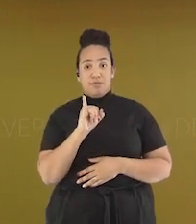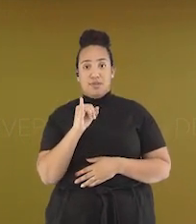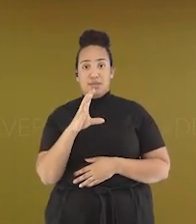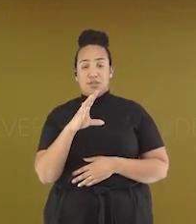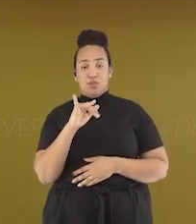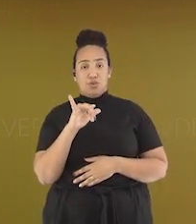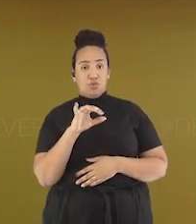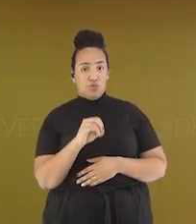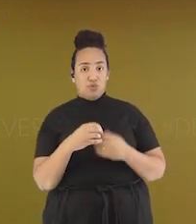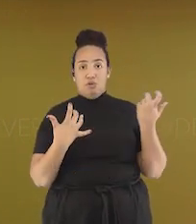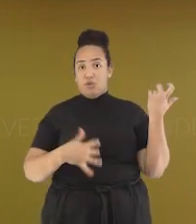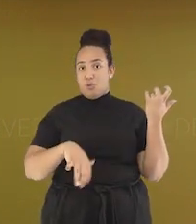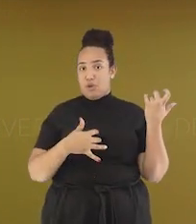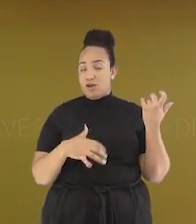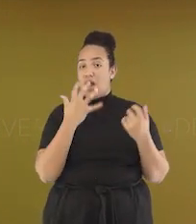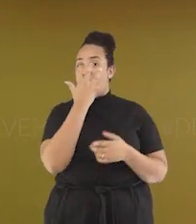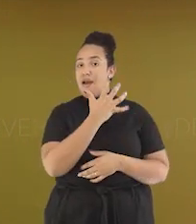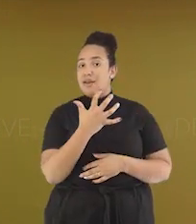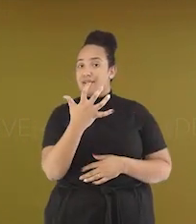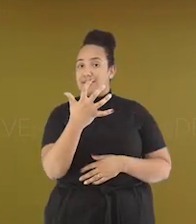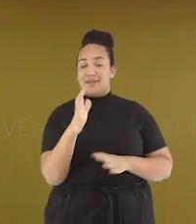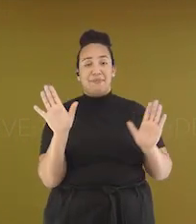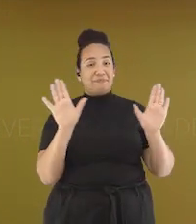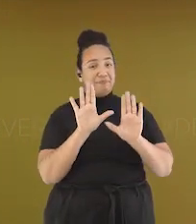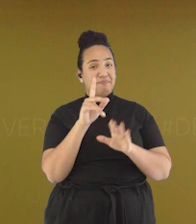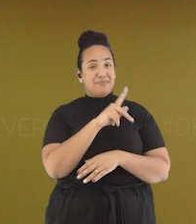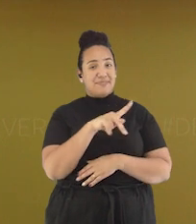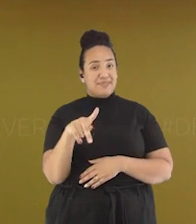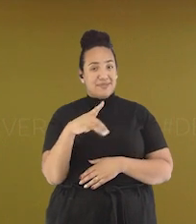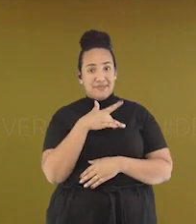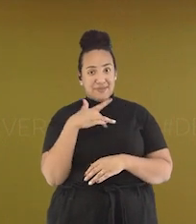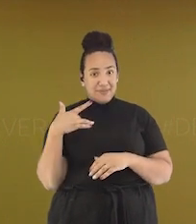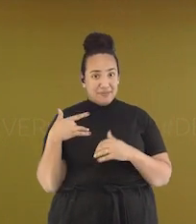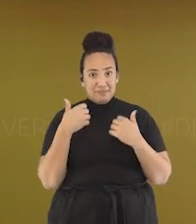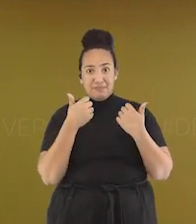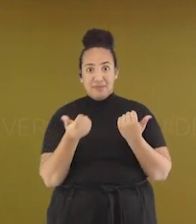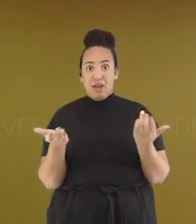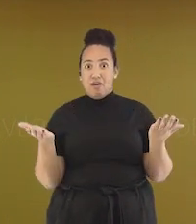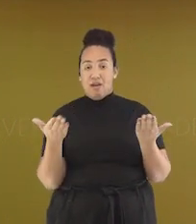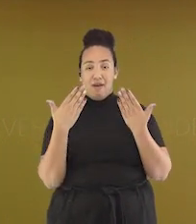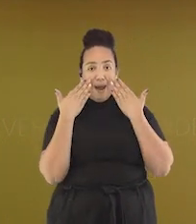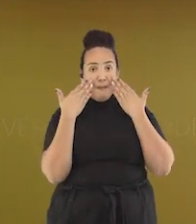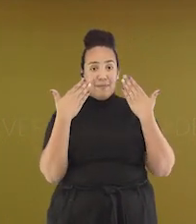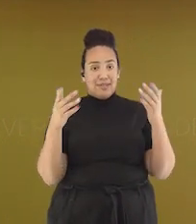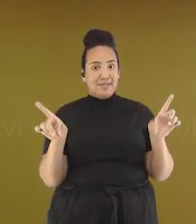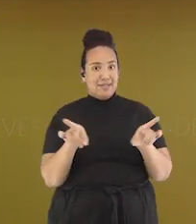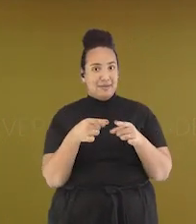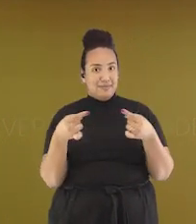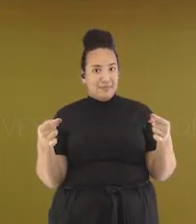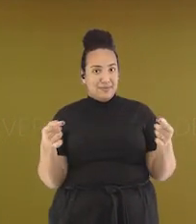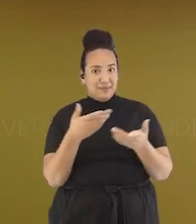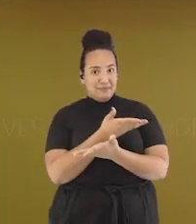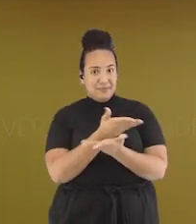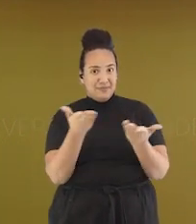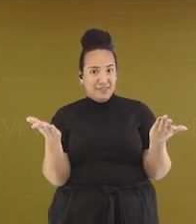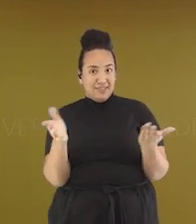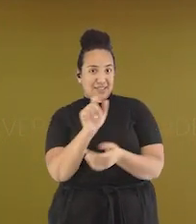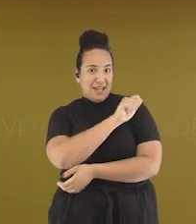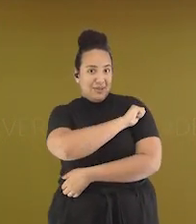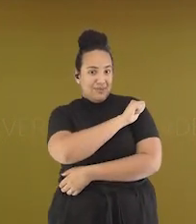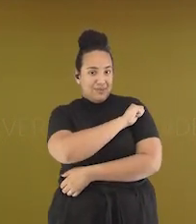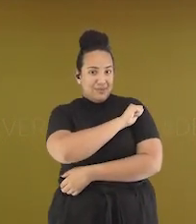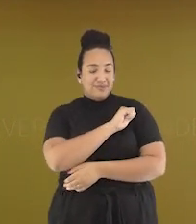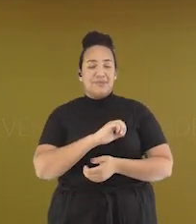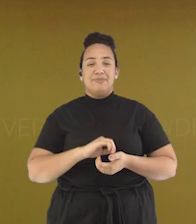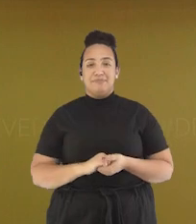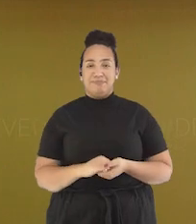cantar a música para nós. Olá, Fabrício! Tudo bem? Vamos apresentar a música na puxada de rede para os nossos estudantes?